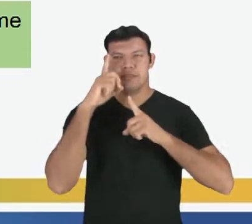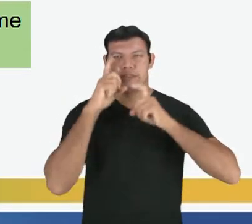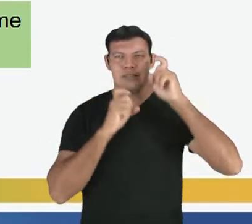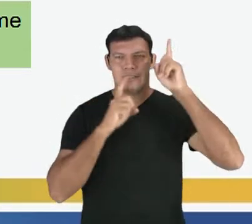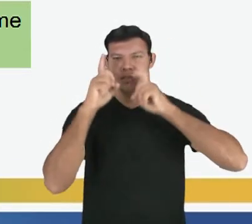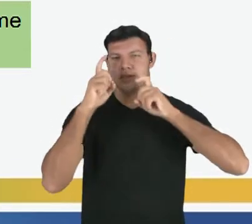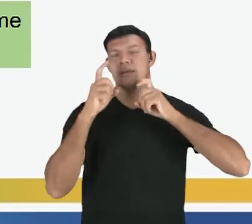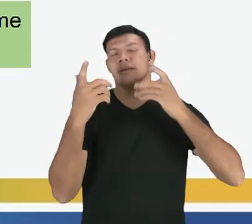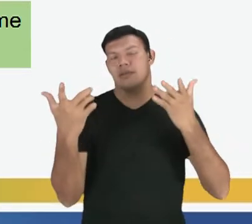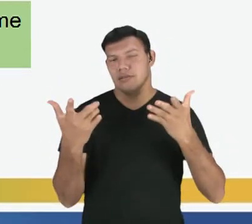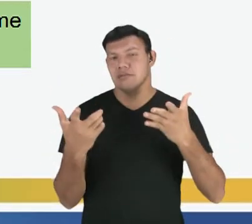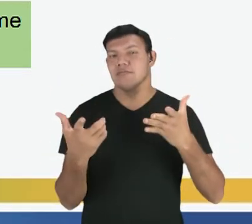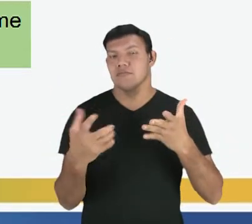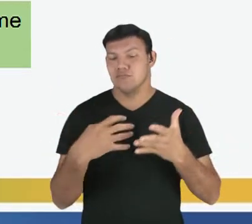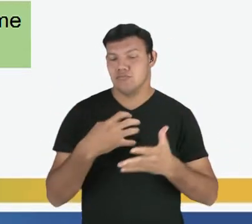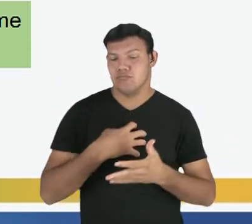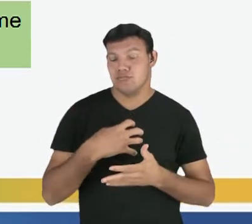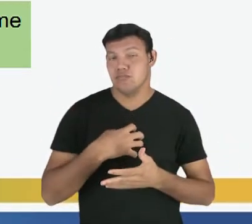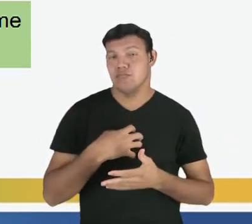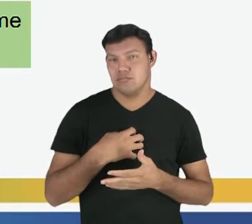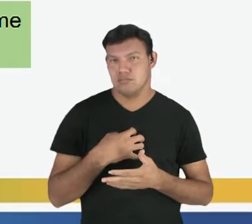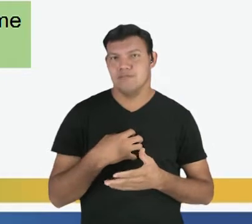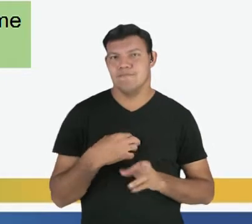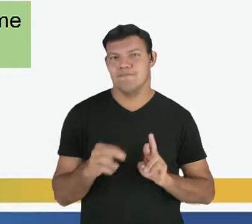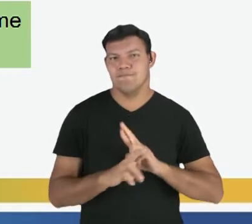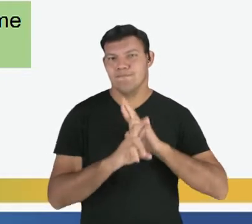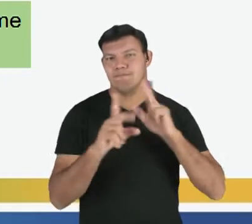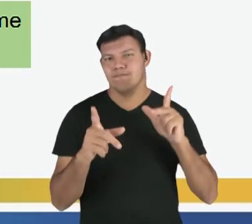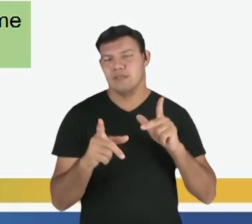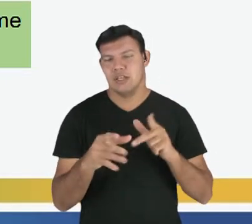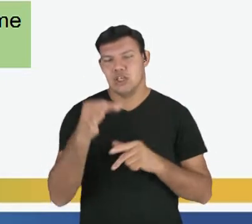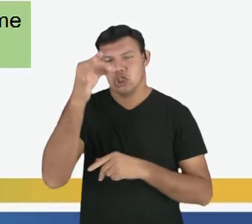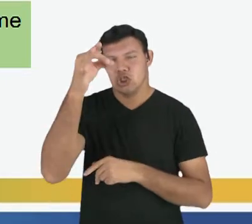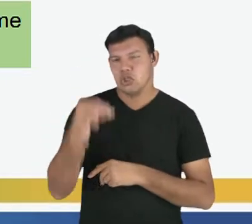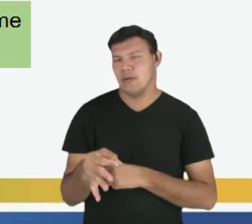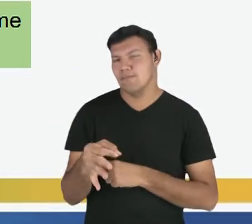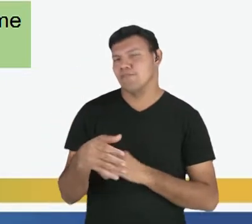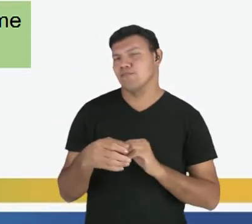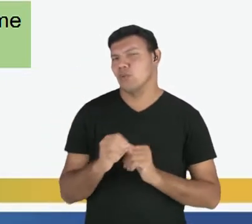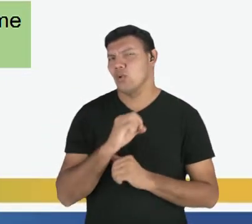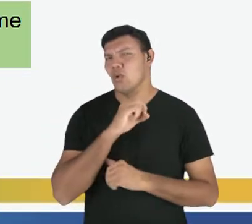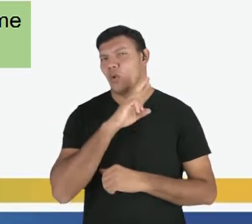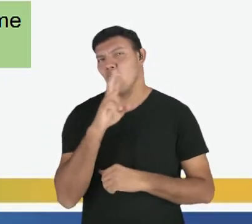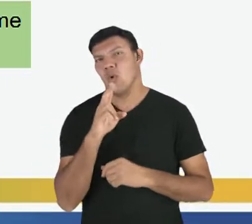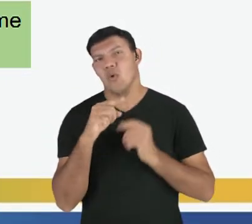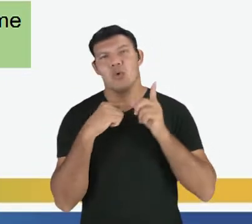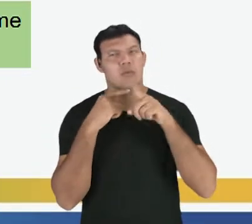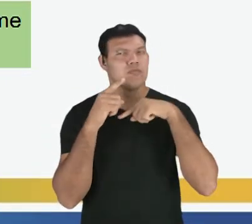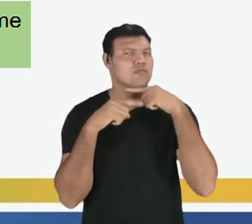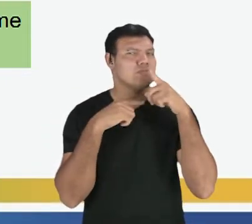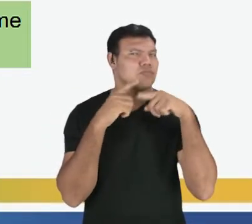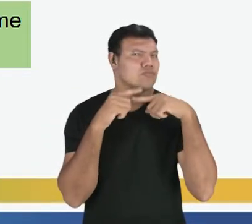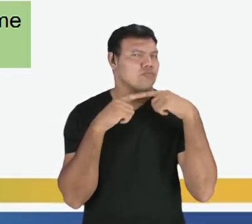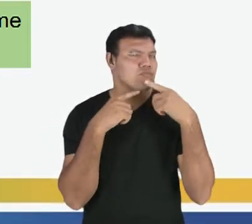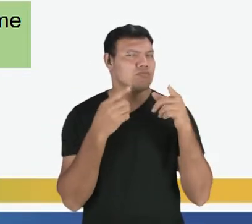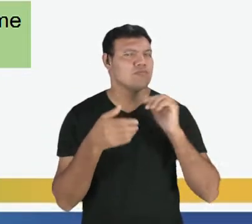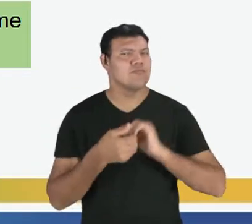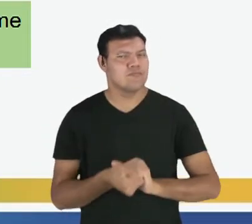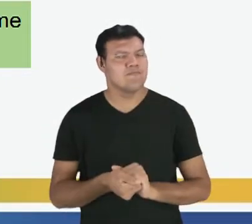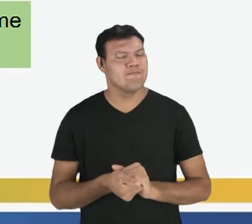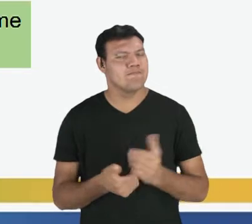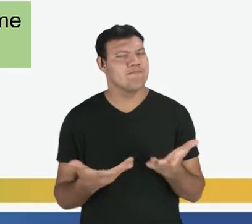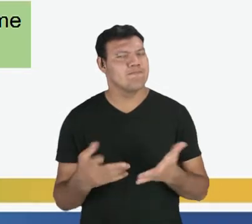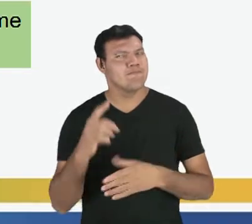determinada maneira. Ou sua fala expressa certeza, ou sua fala expressa dúvida,